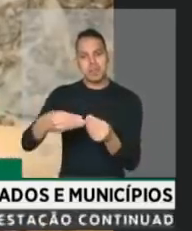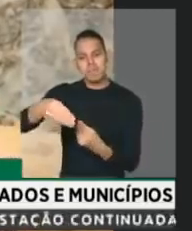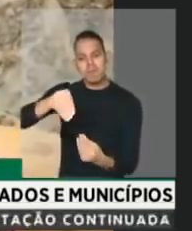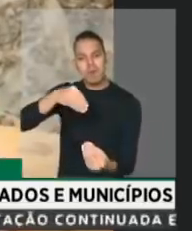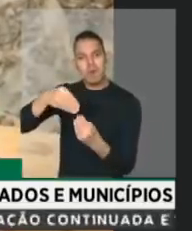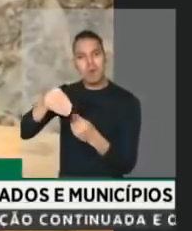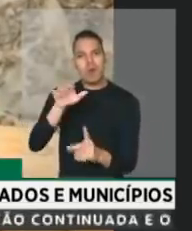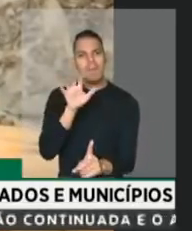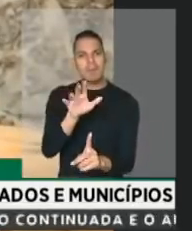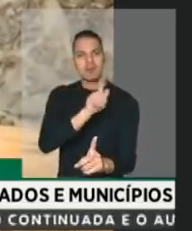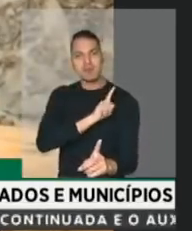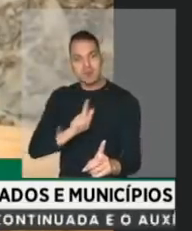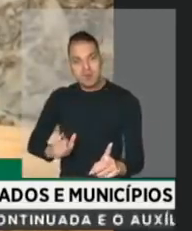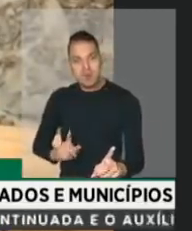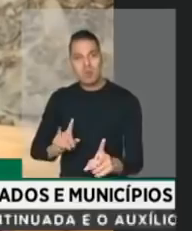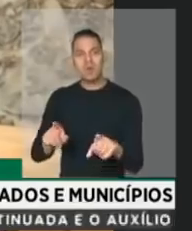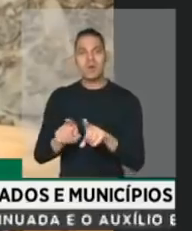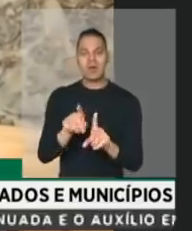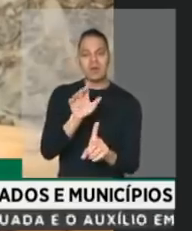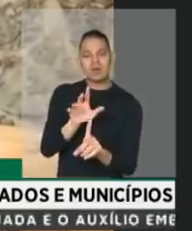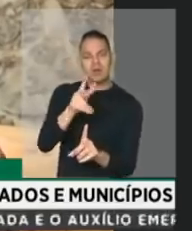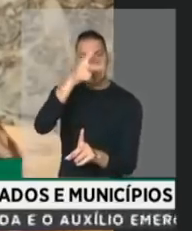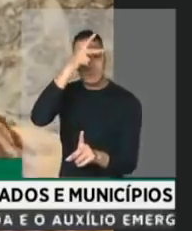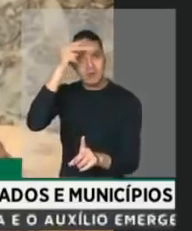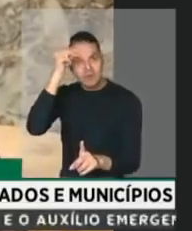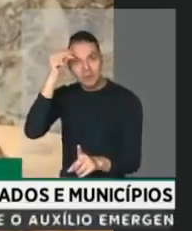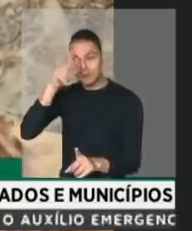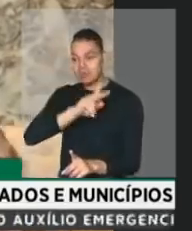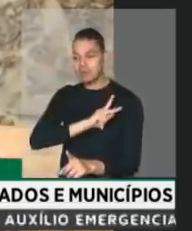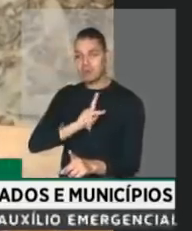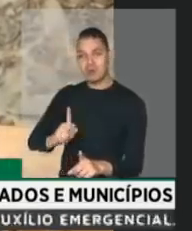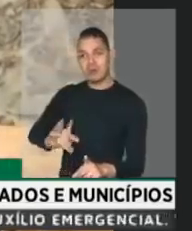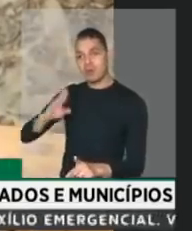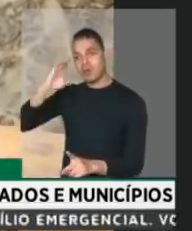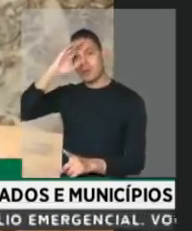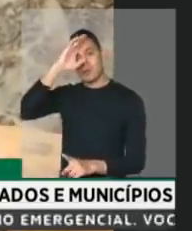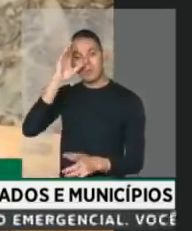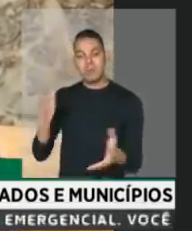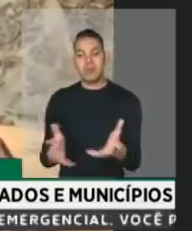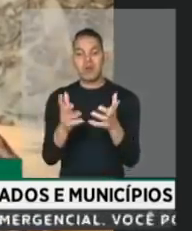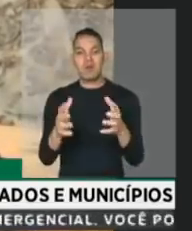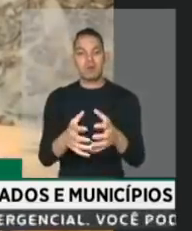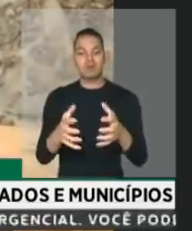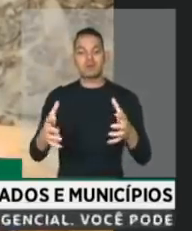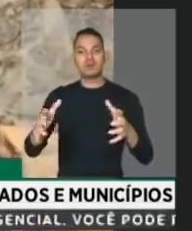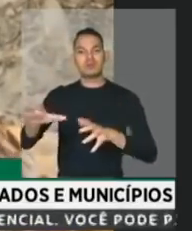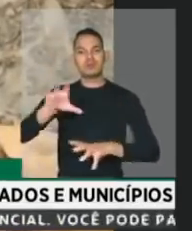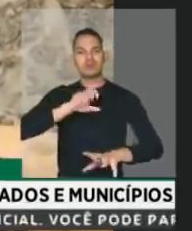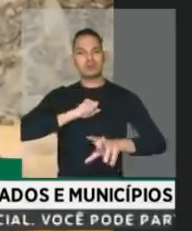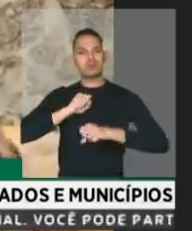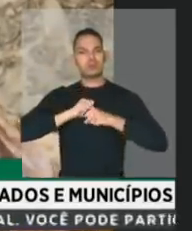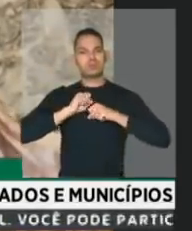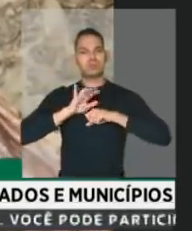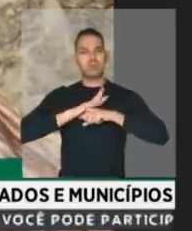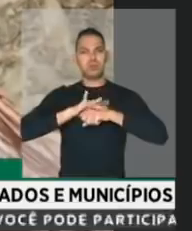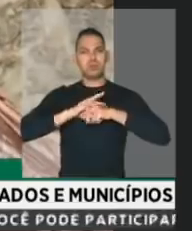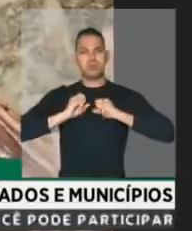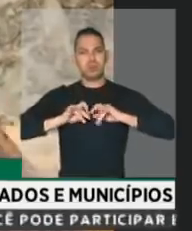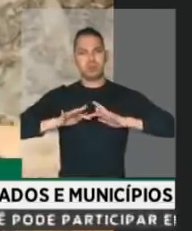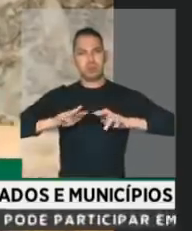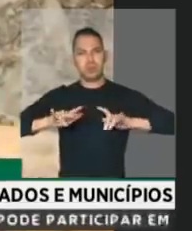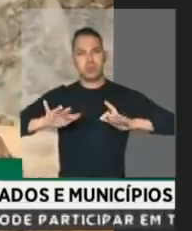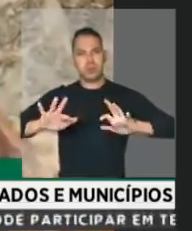governadores e prefeitos. Ele, na verdade, provoca o aumento do contágio, portanto, ele provoca o aumento do